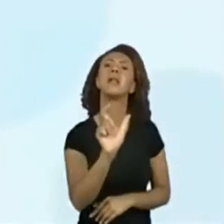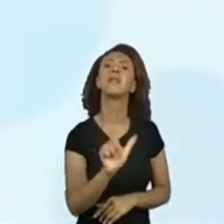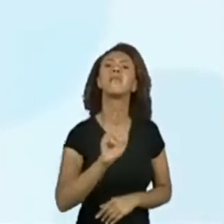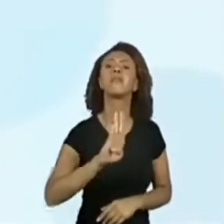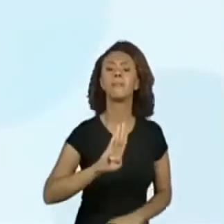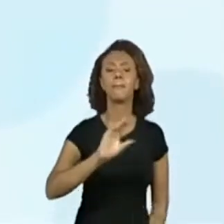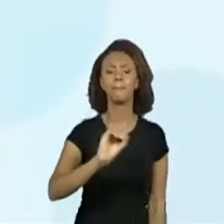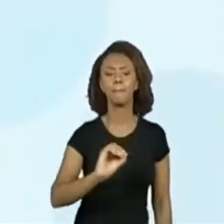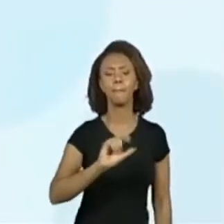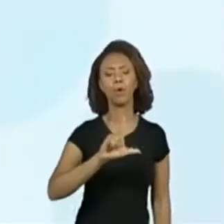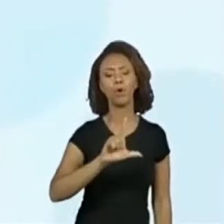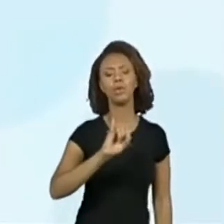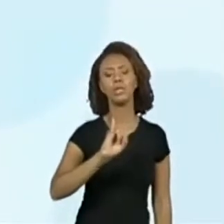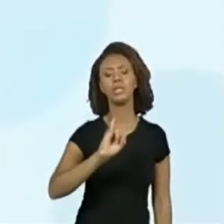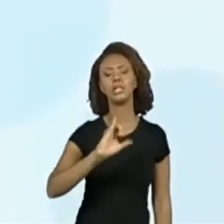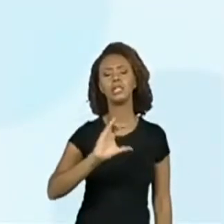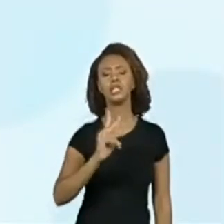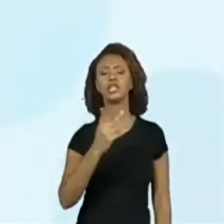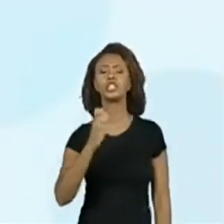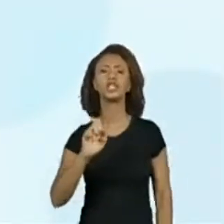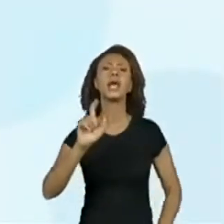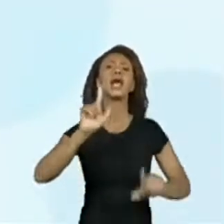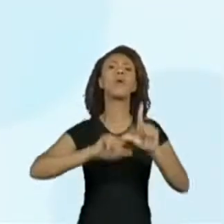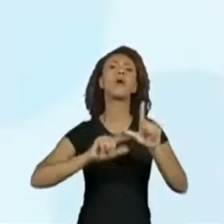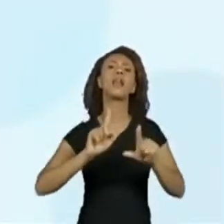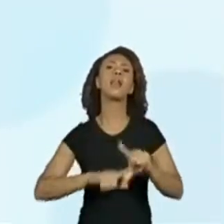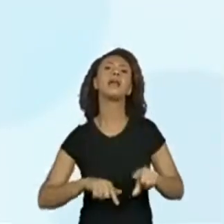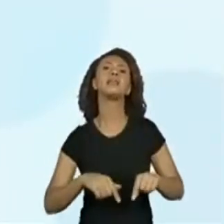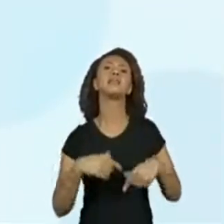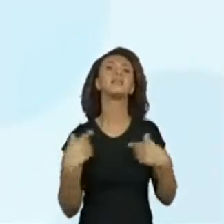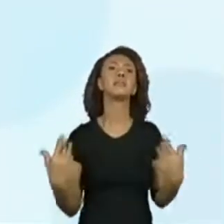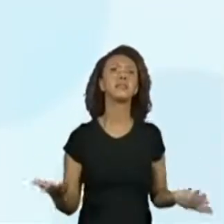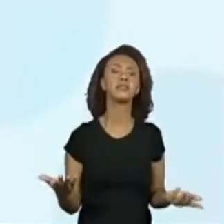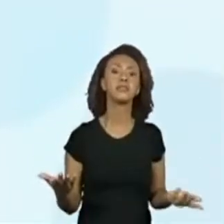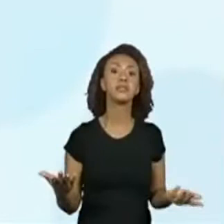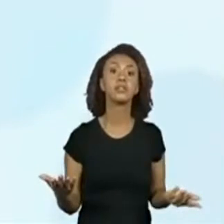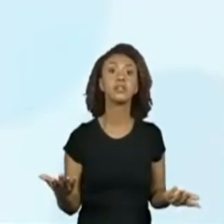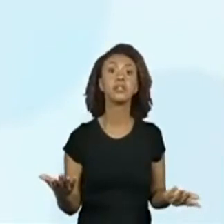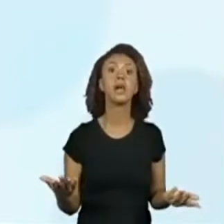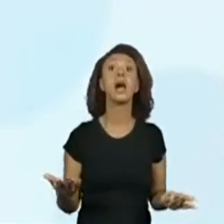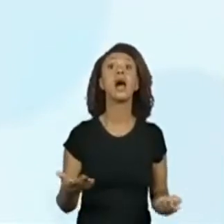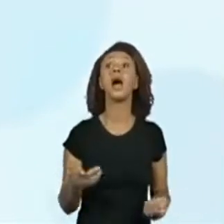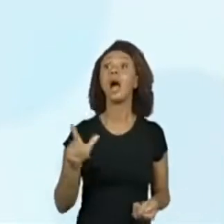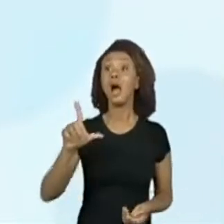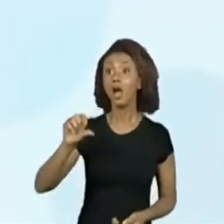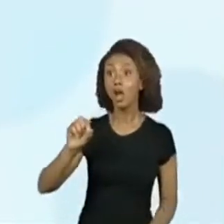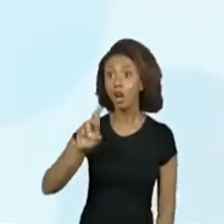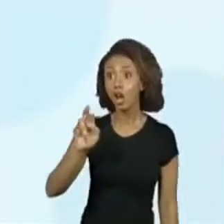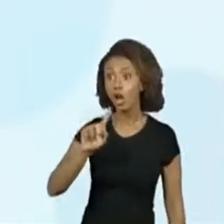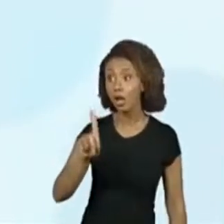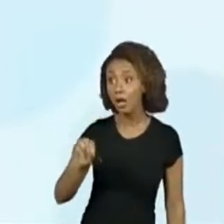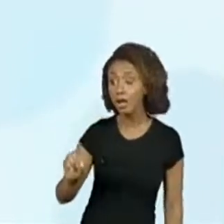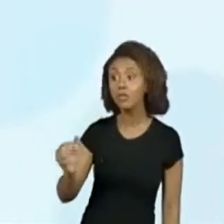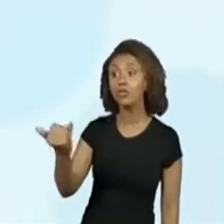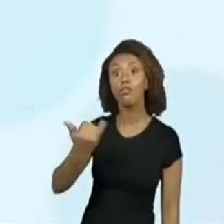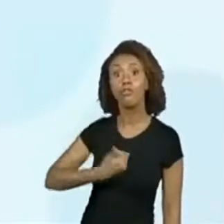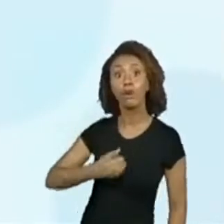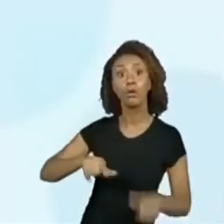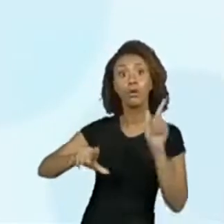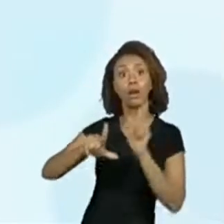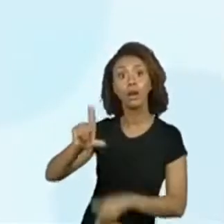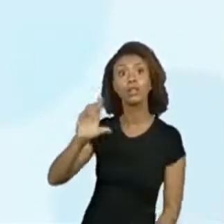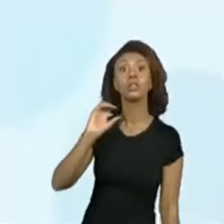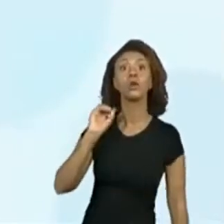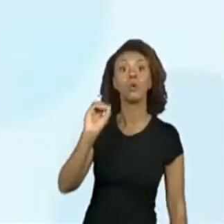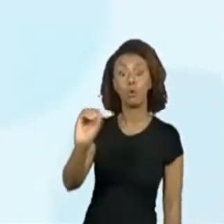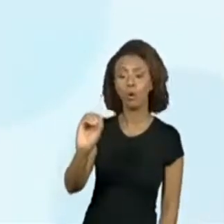letra que eu preciso para ler boliche? Olha, o Lourenço está falando que o O. O O. Quando você coloca o O junto com o B,